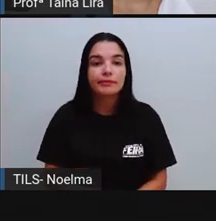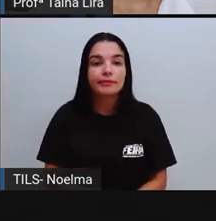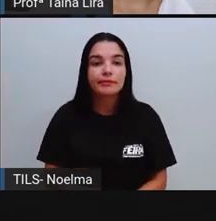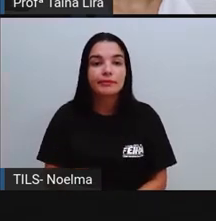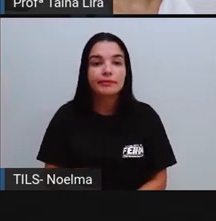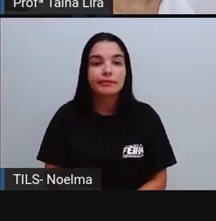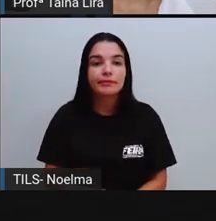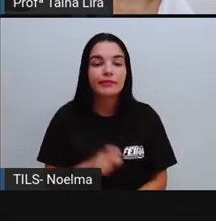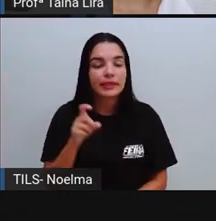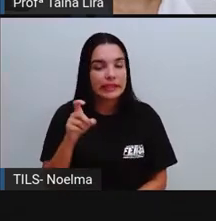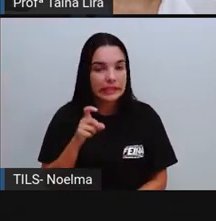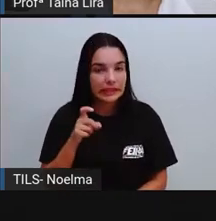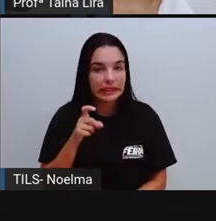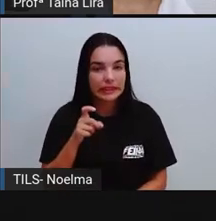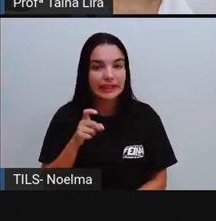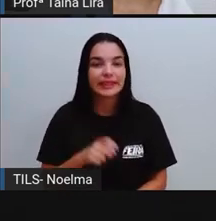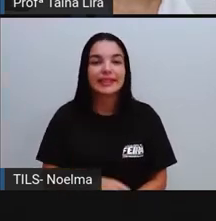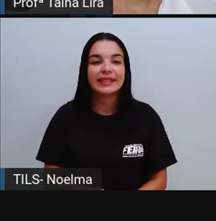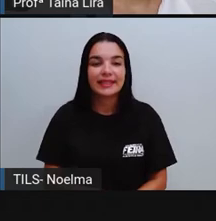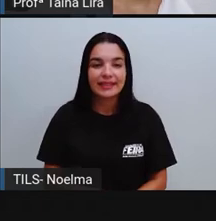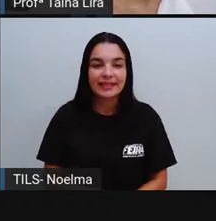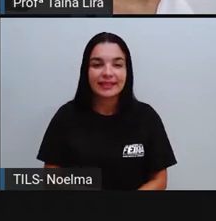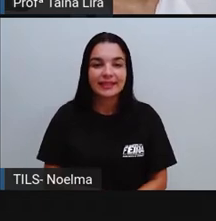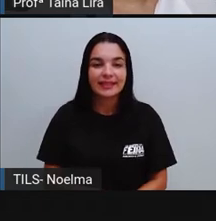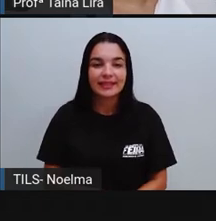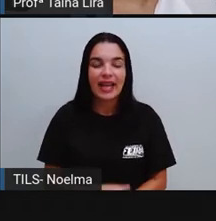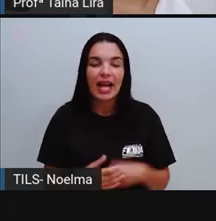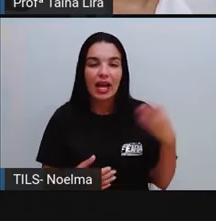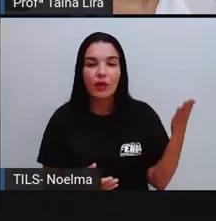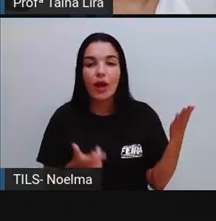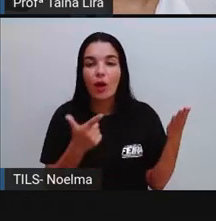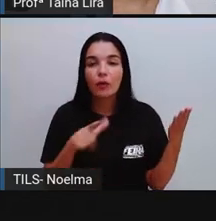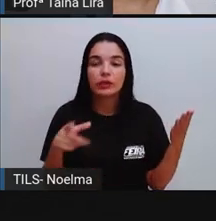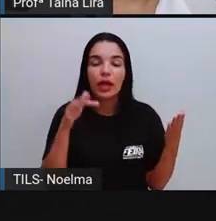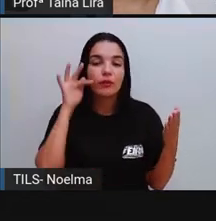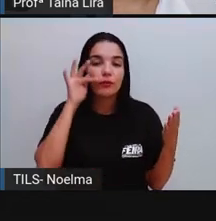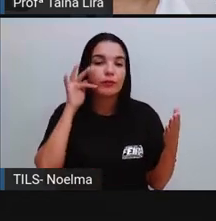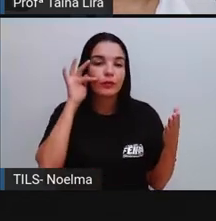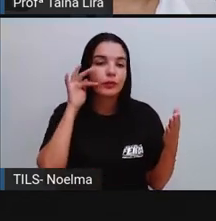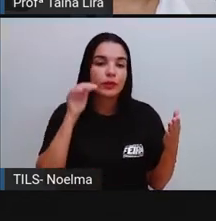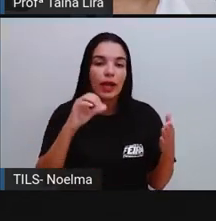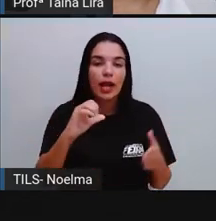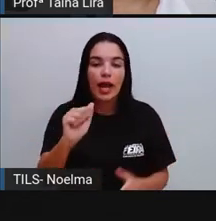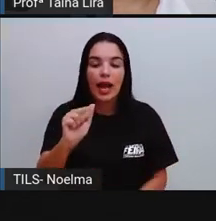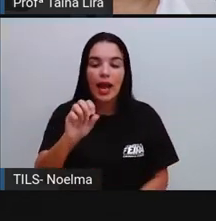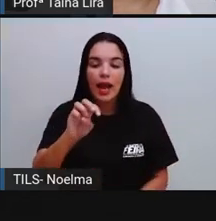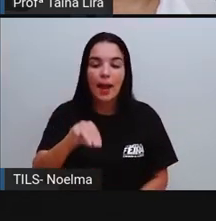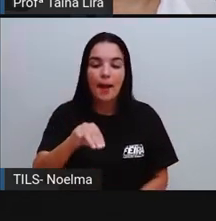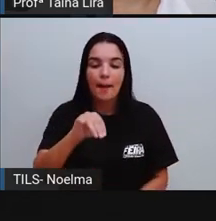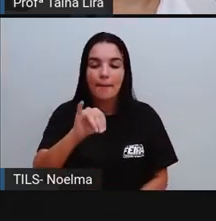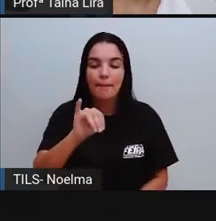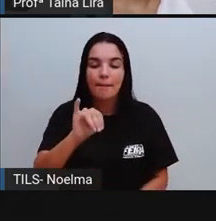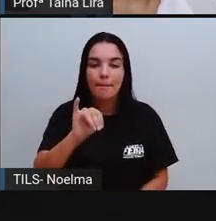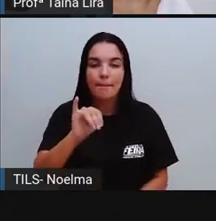Com X ou Olha lá, Ameixa, Com X ou com CH?